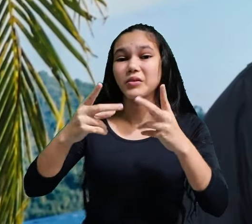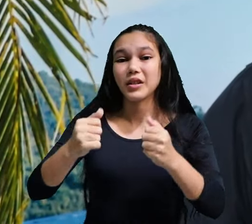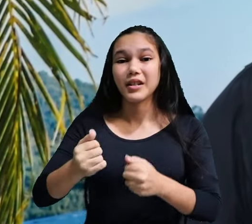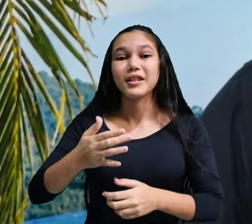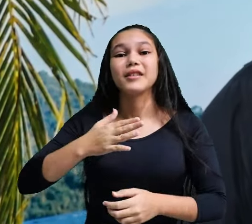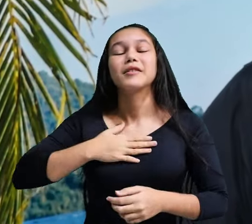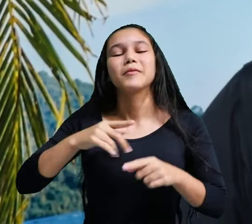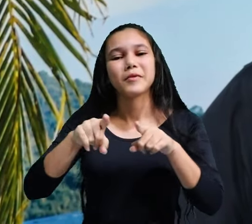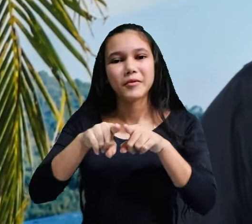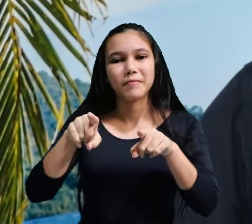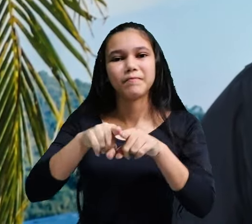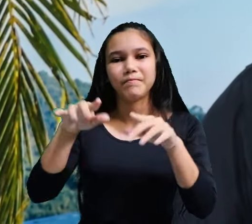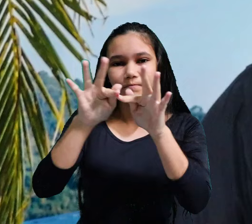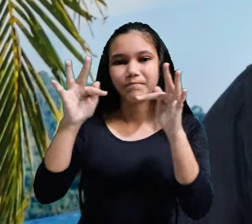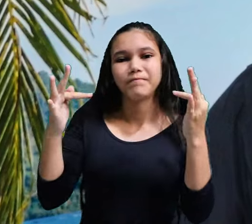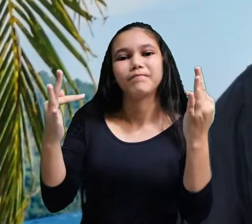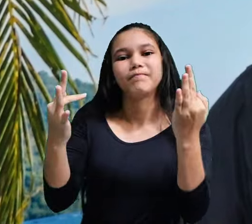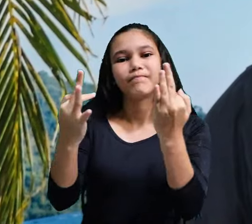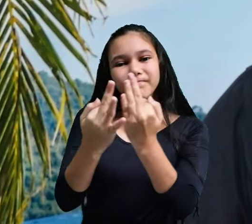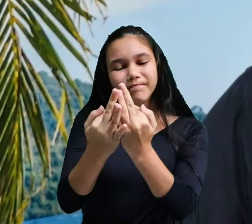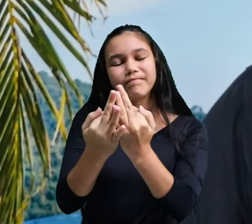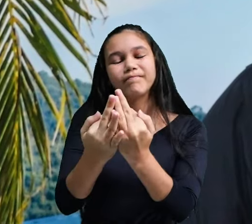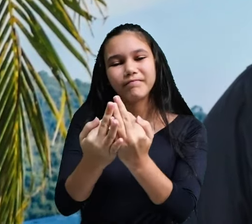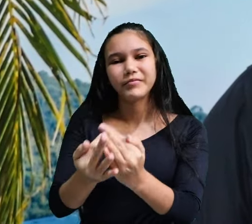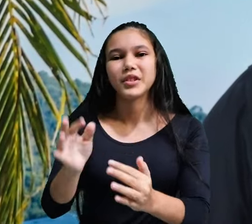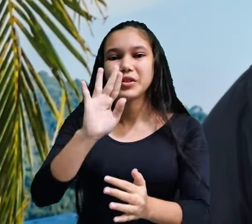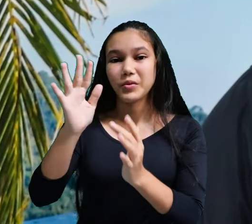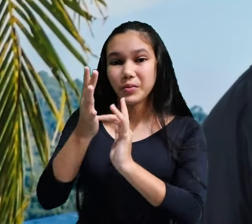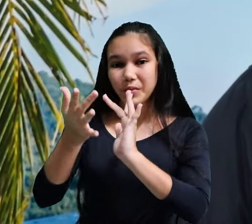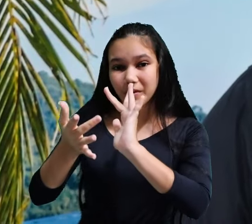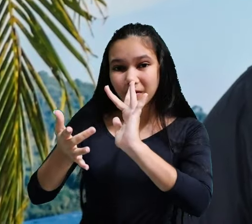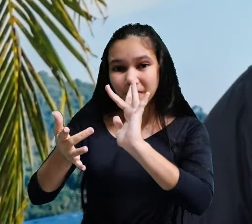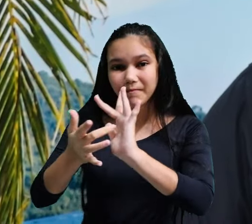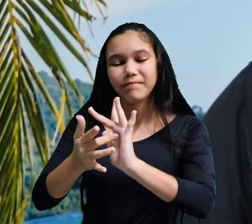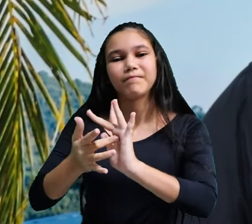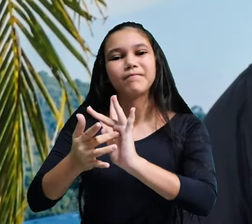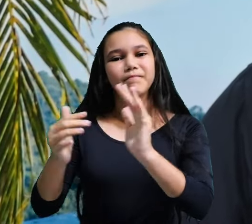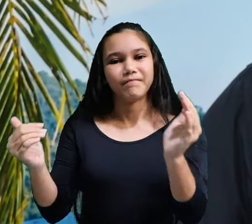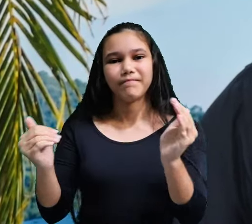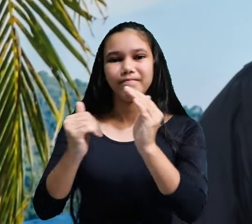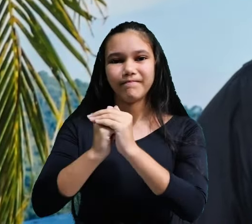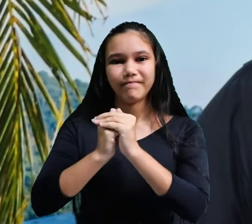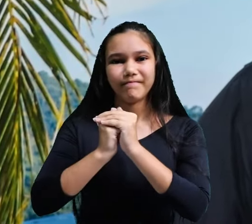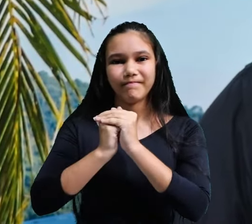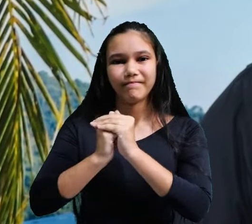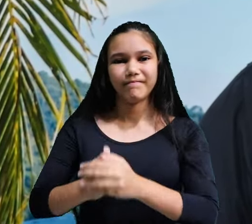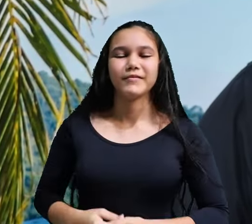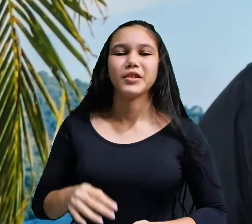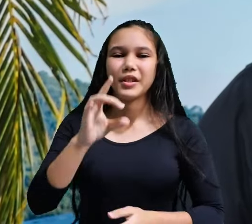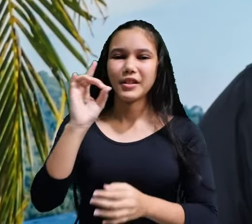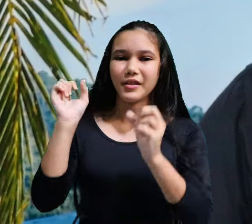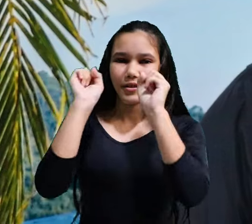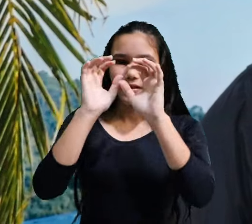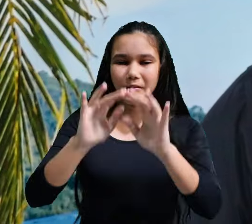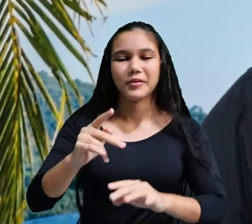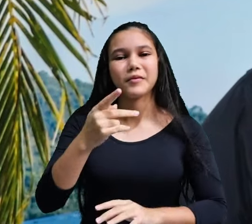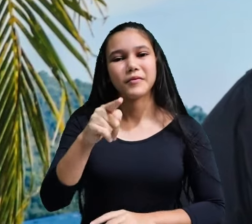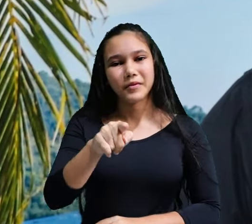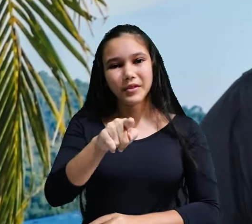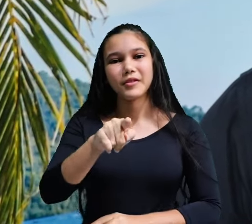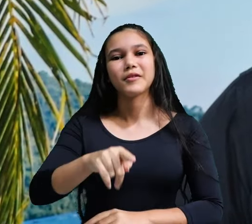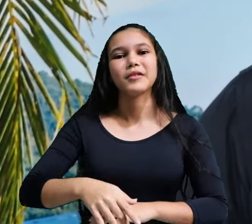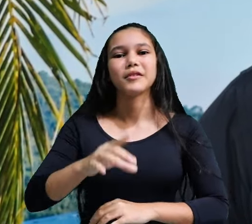minha família, antes mesmo de eu orar. Em nome de Jesus. Amém. Que Deus abençoe você.